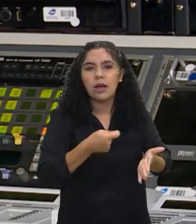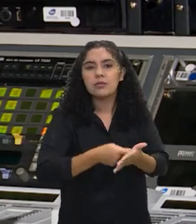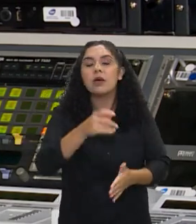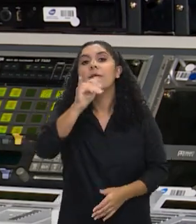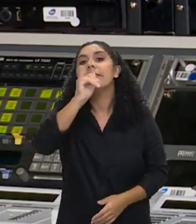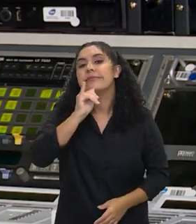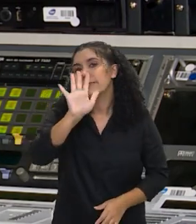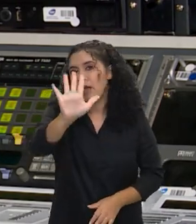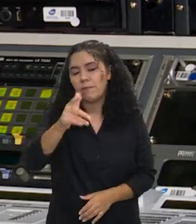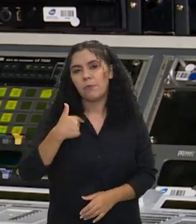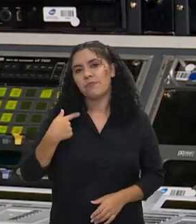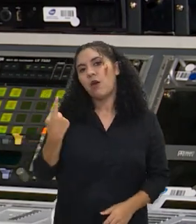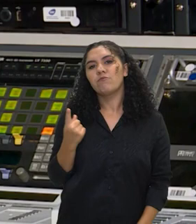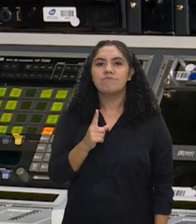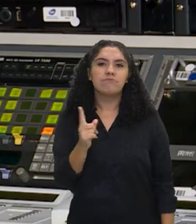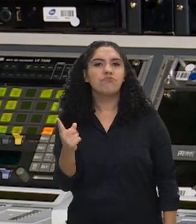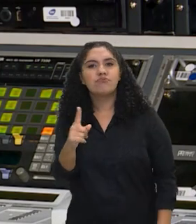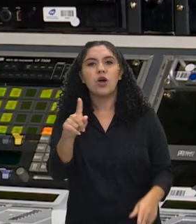por exemplo,